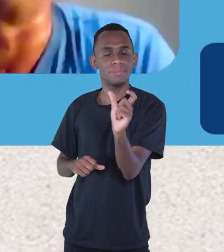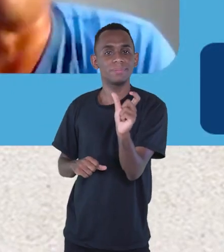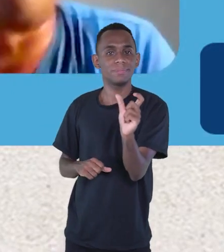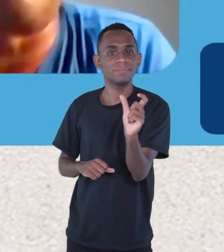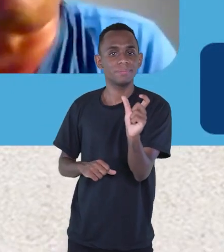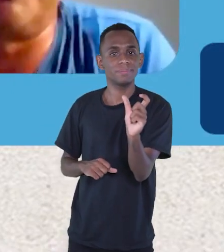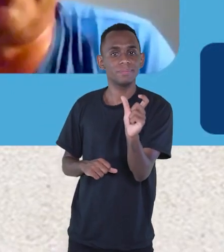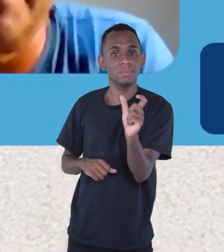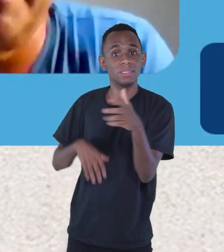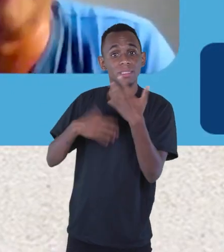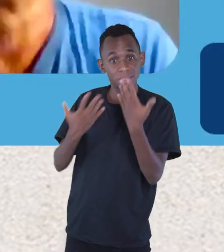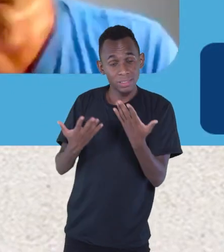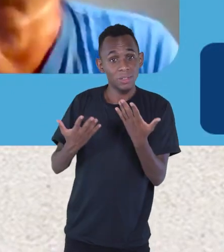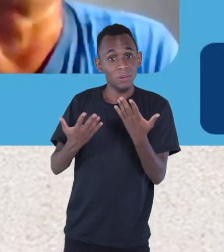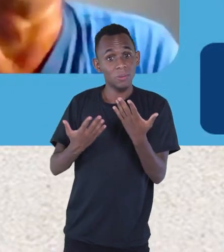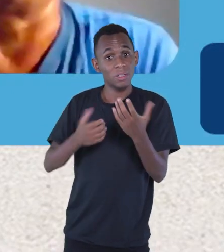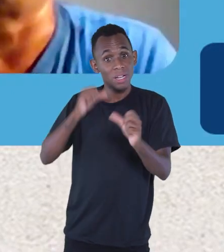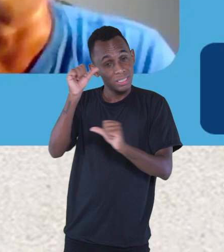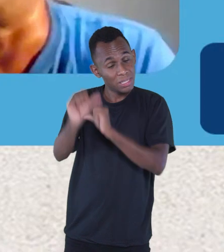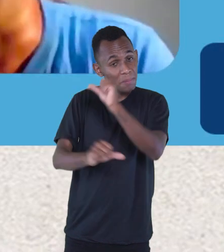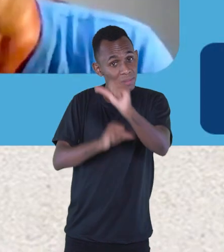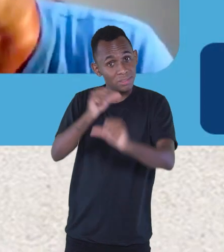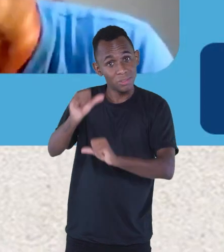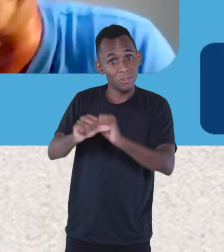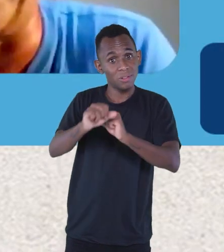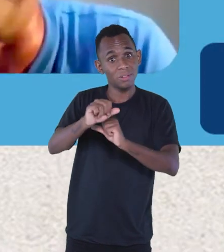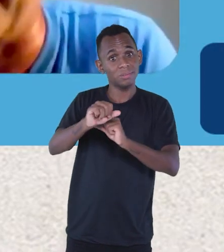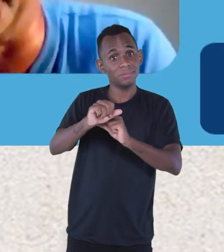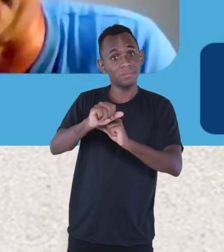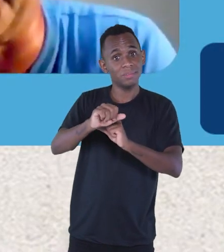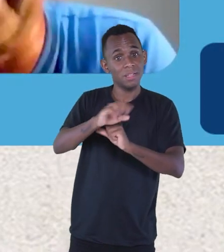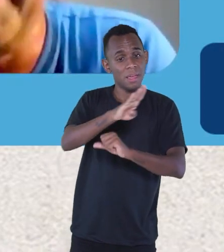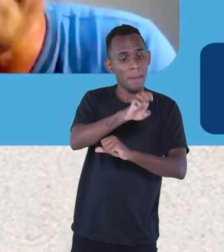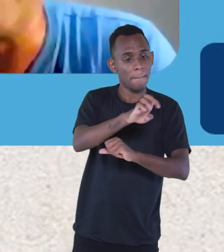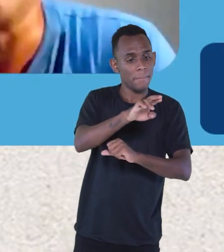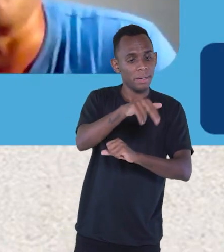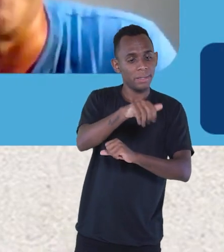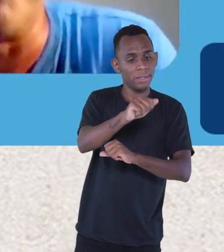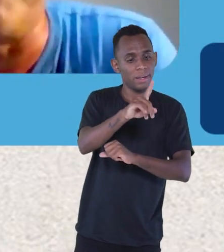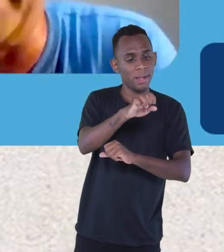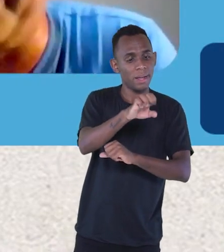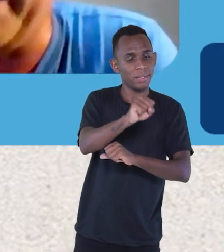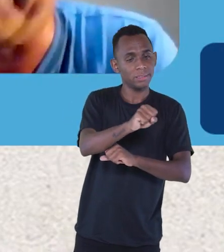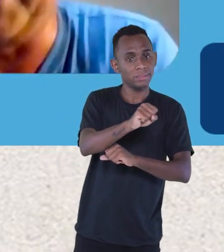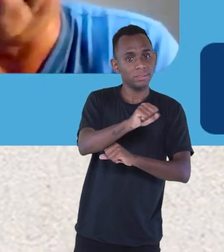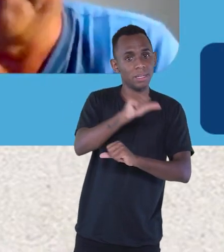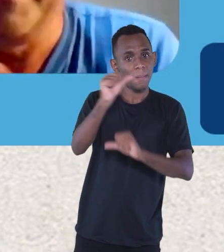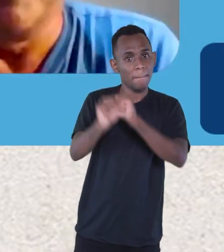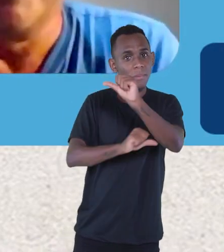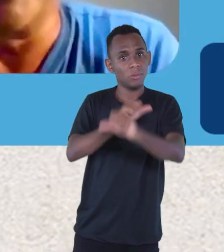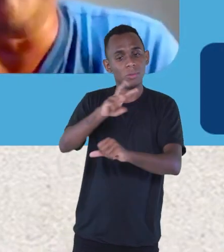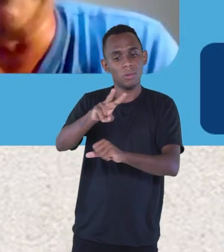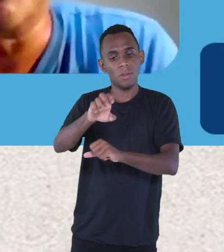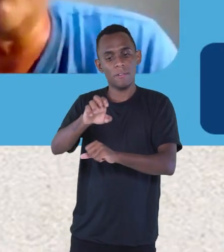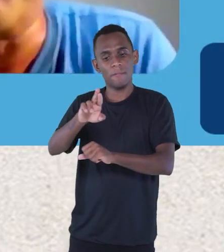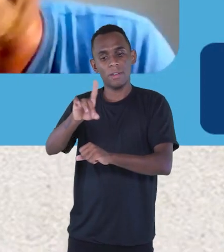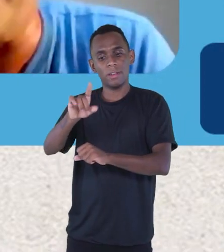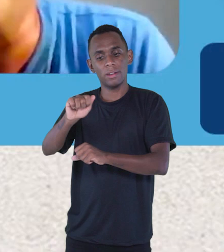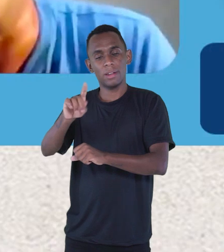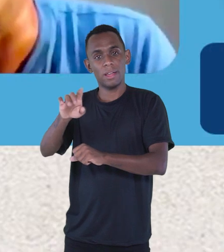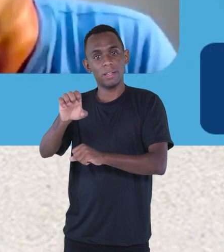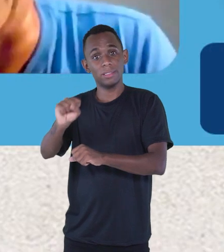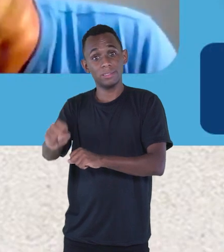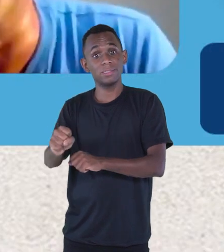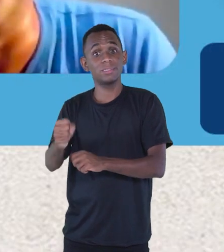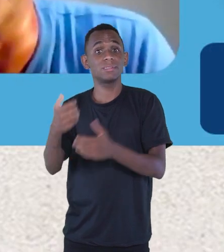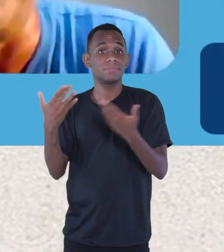ele passava na minha frente, ele colocava a palavra. falava, gente, como é que ele faz isso? Mal sabia eu que viria pela frente. E aí apareceu o